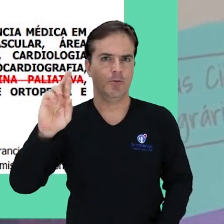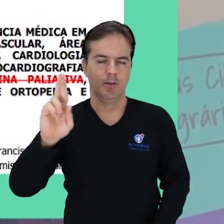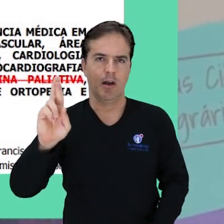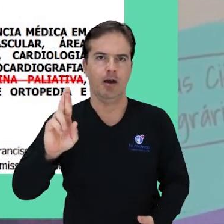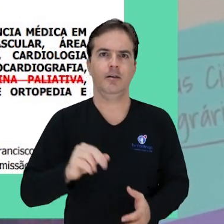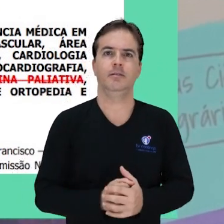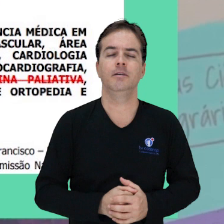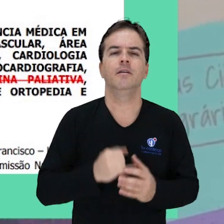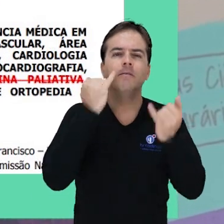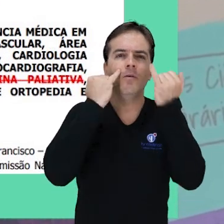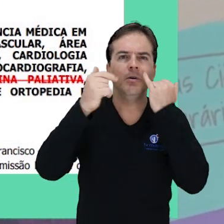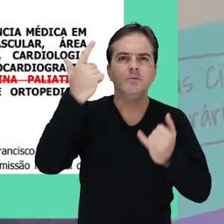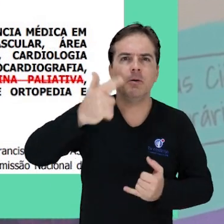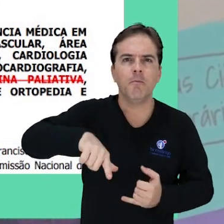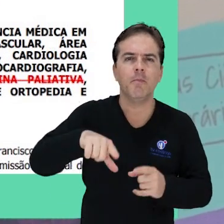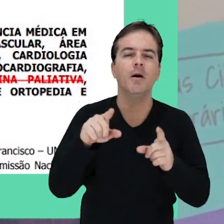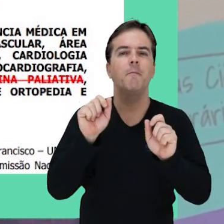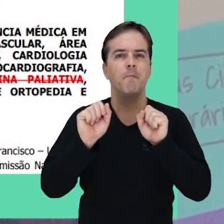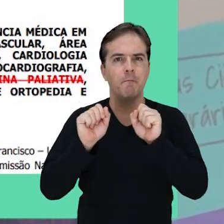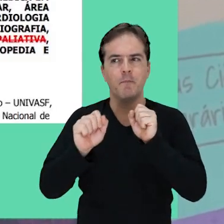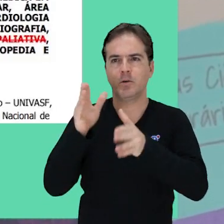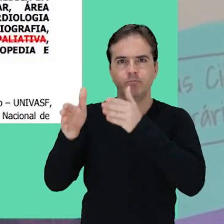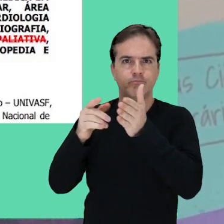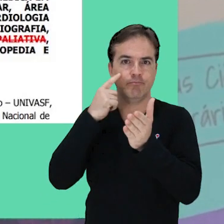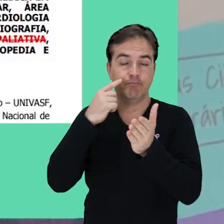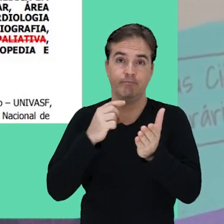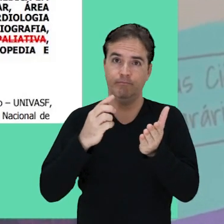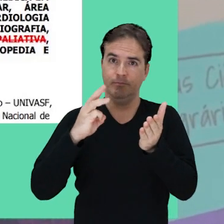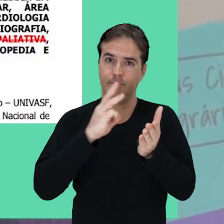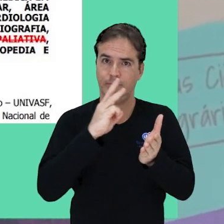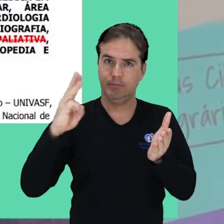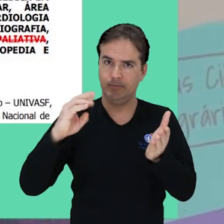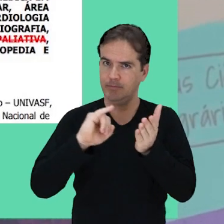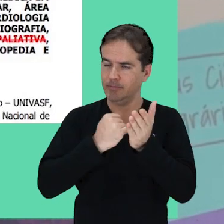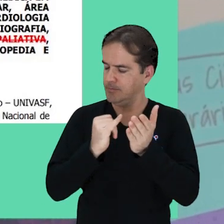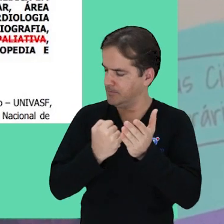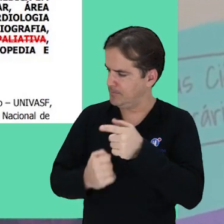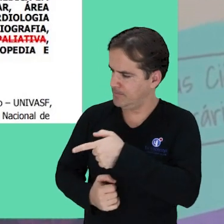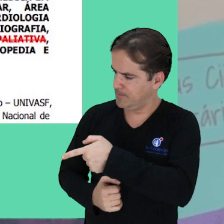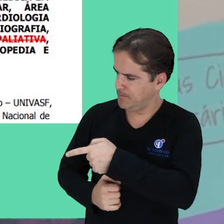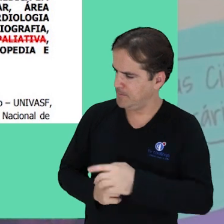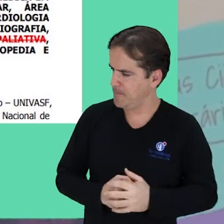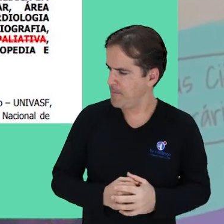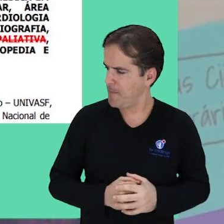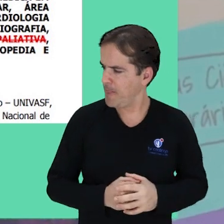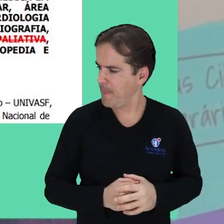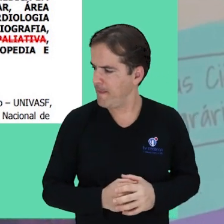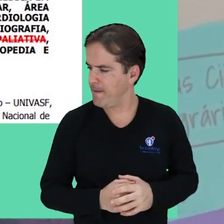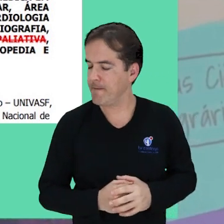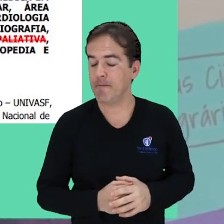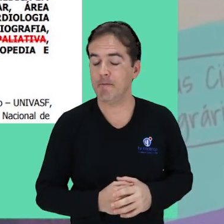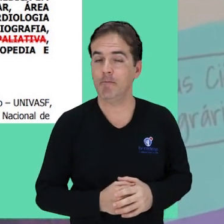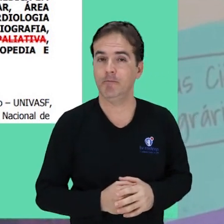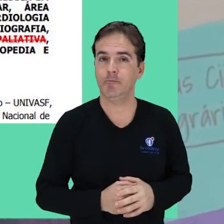Para mais informações, o candidato deve acessar o site www.concurso.univasf